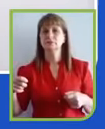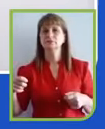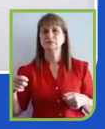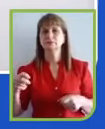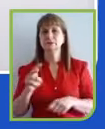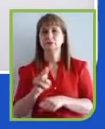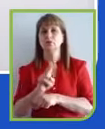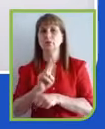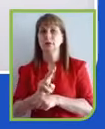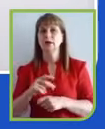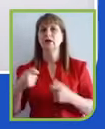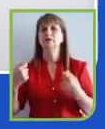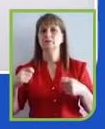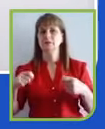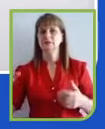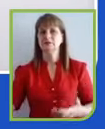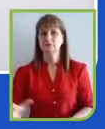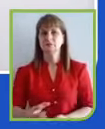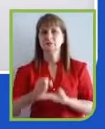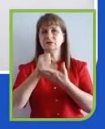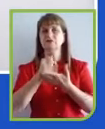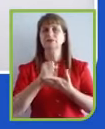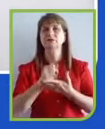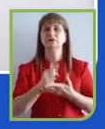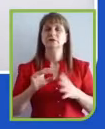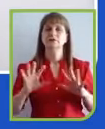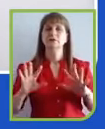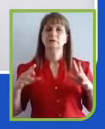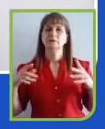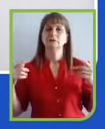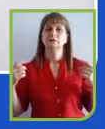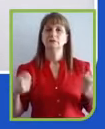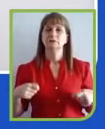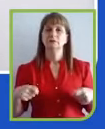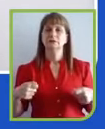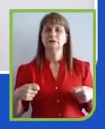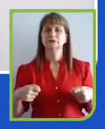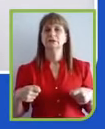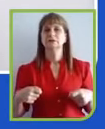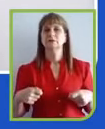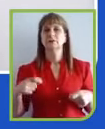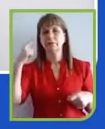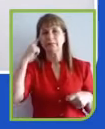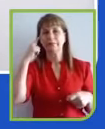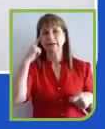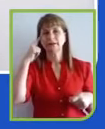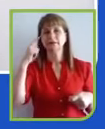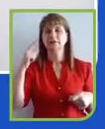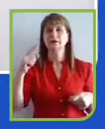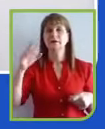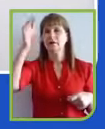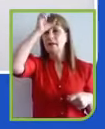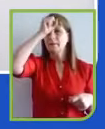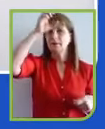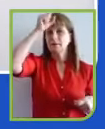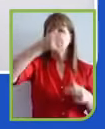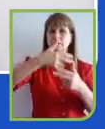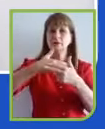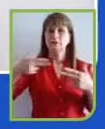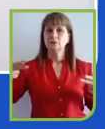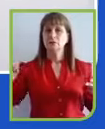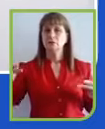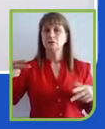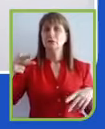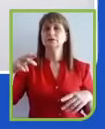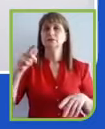valores iluministas, precisamos extrair lições desse momento para mitigarmos os efeitos negativos de nossas atividades